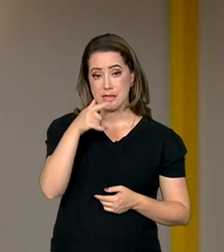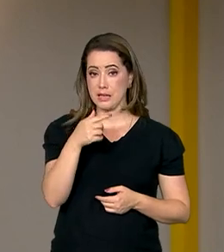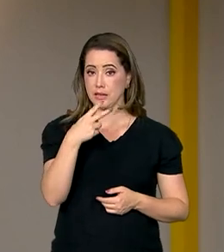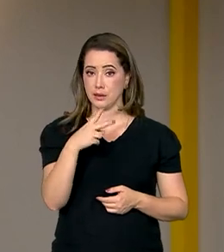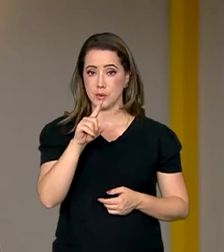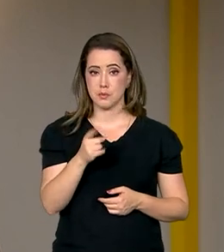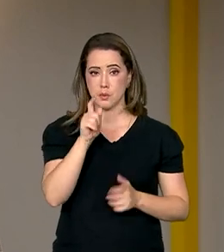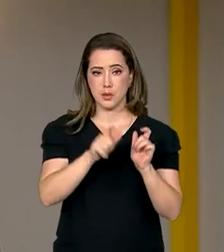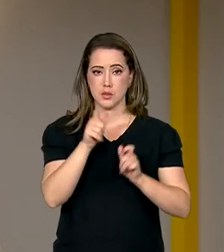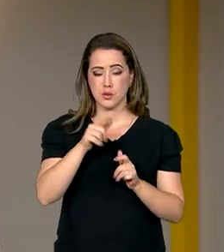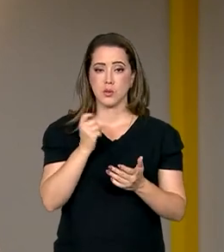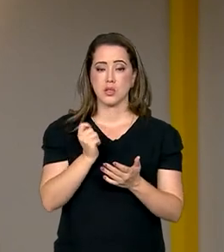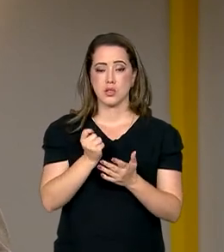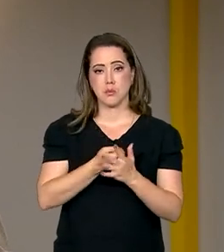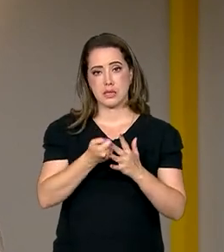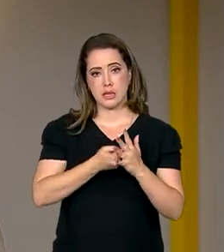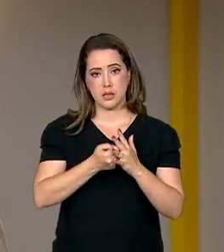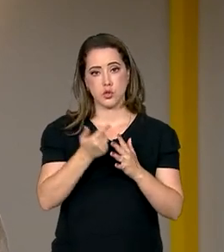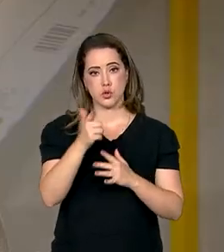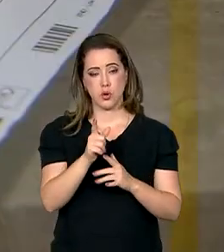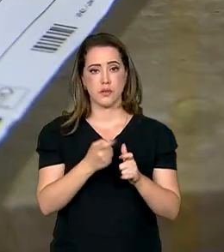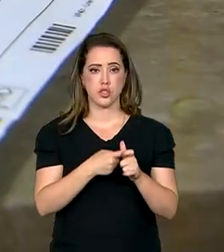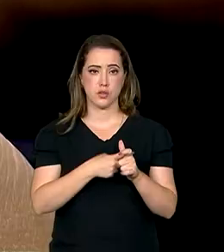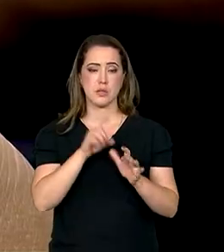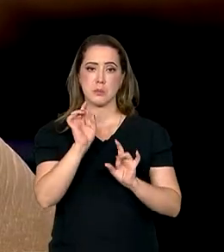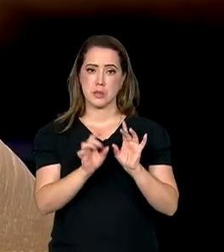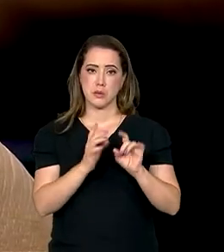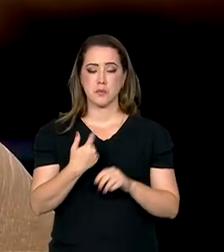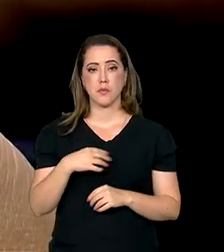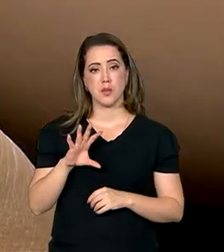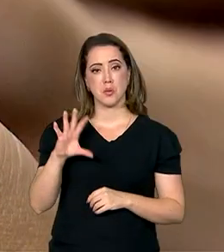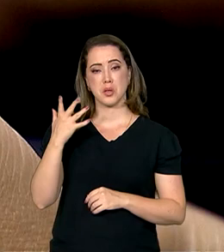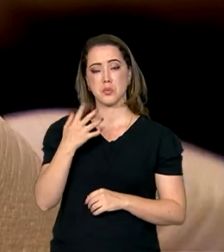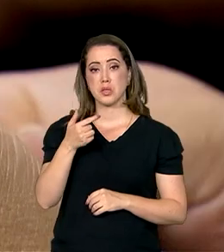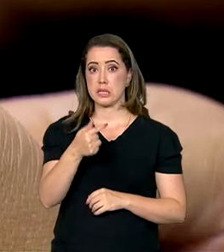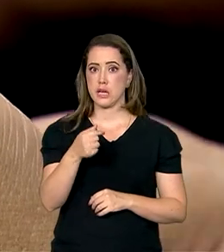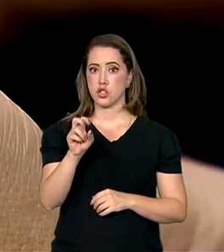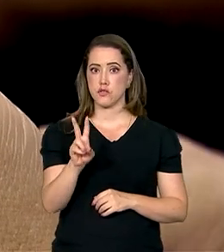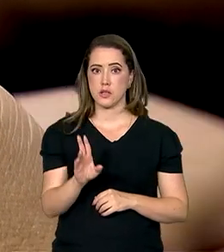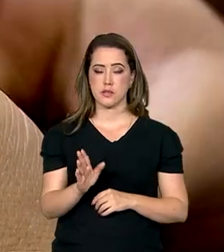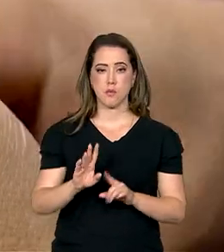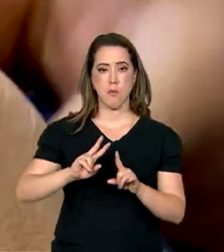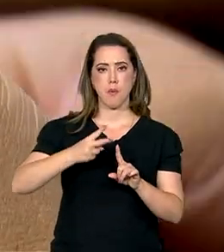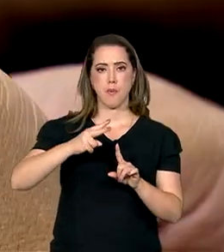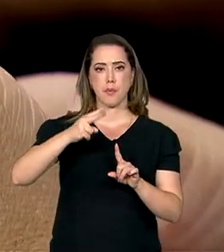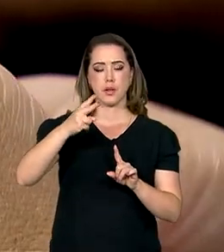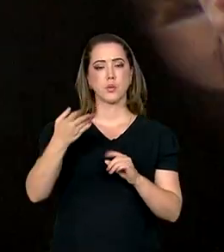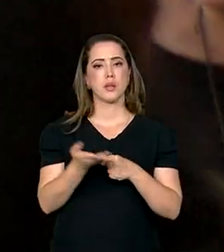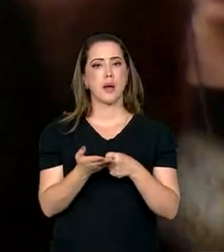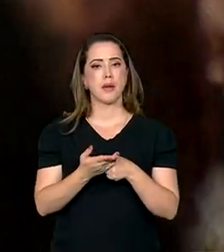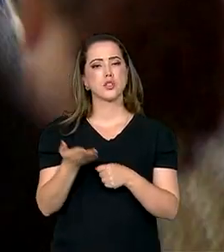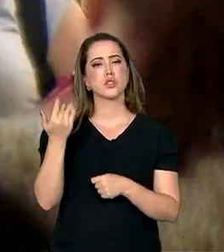renegociaram suas dívidas em condições especiais. O resultado foi sete vezes maior do que a média diária da última